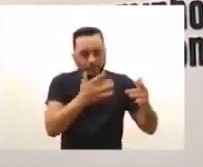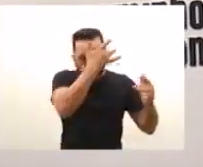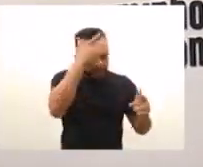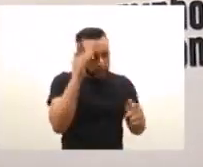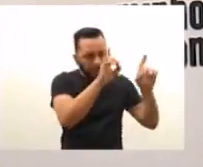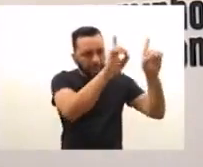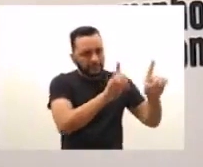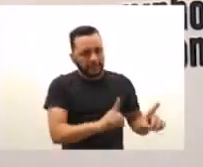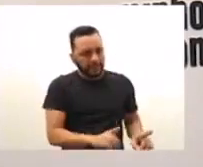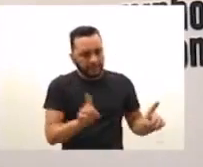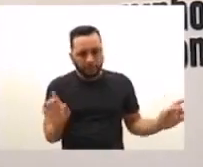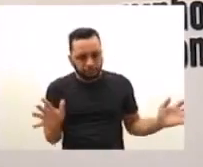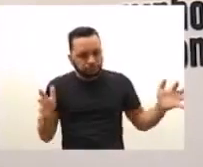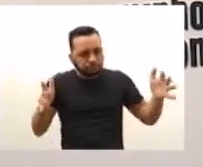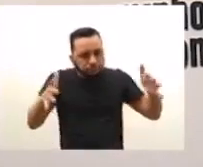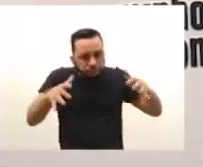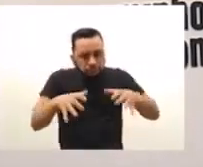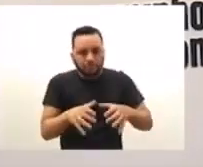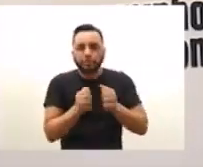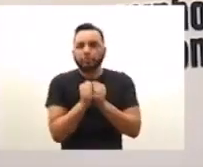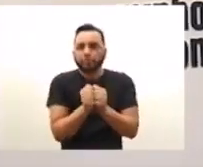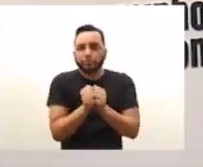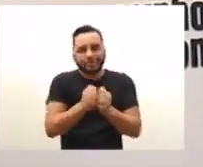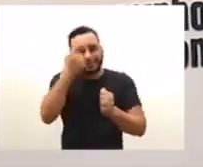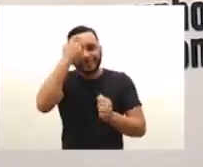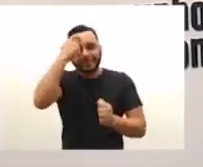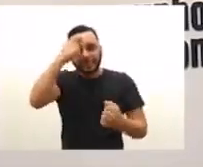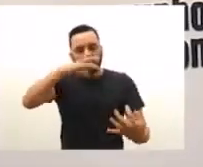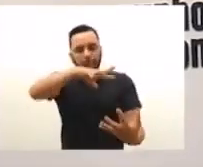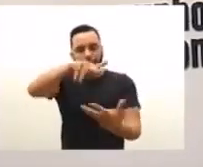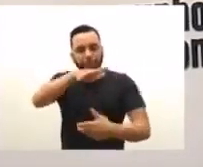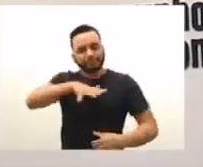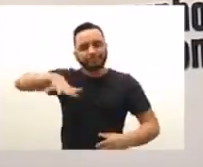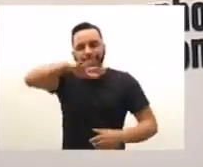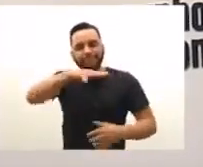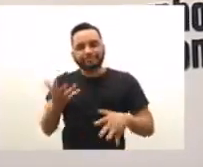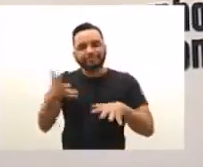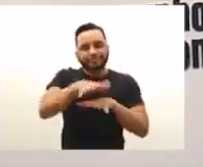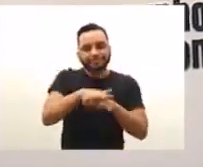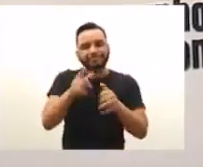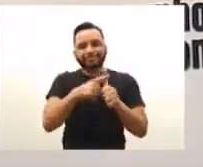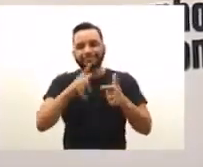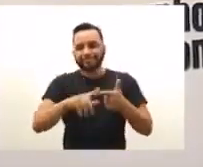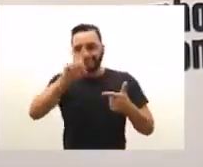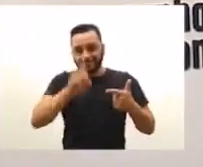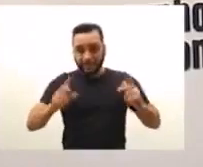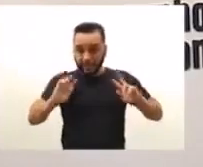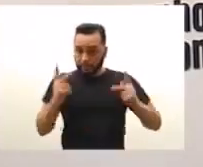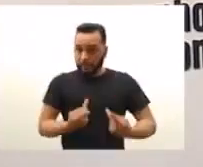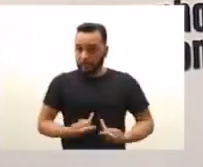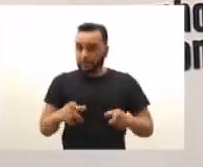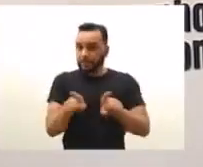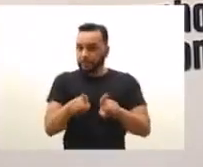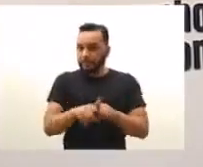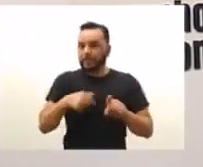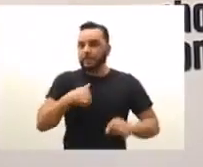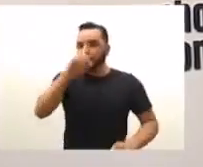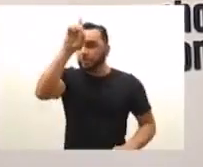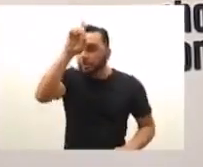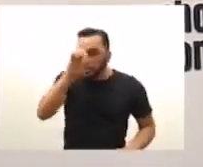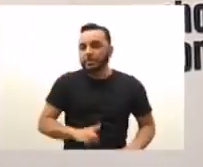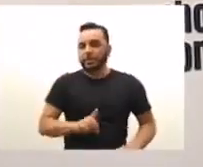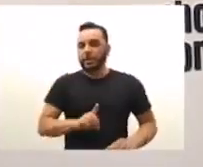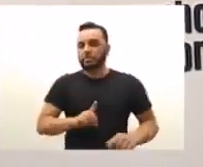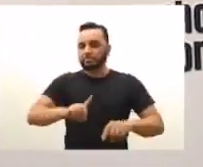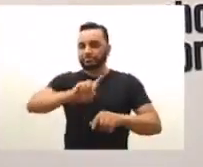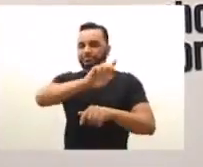pessoa com deficiência, ela vai pensar um mundo mais inclusivo, com direitos humanos, com direito à diversidade,